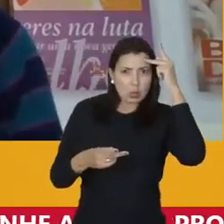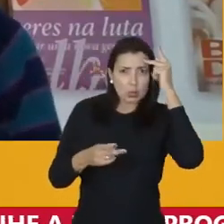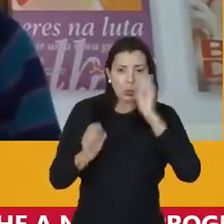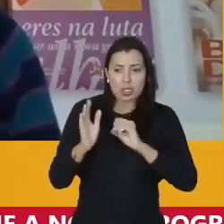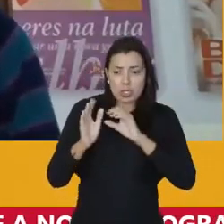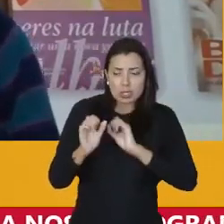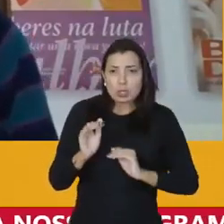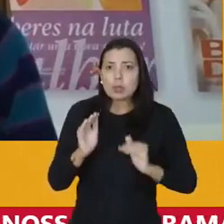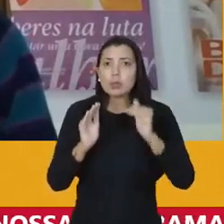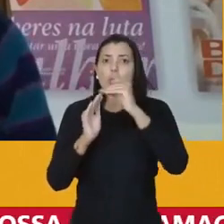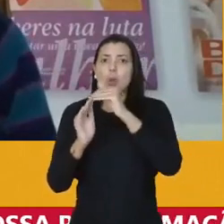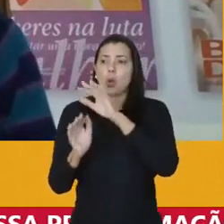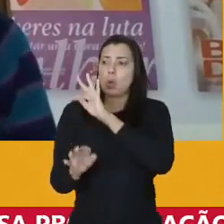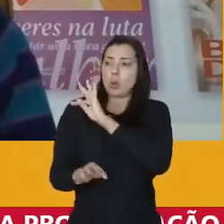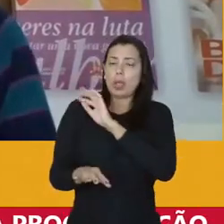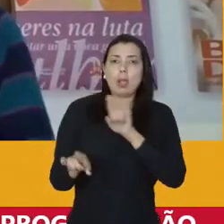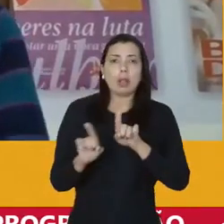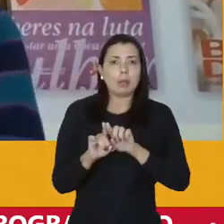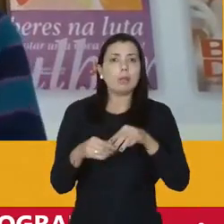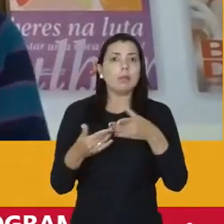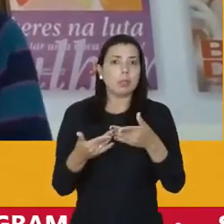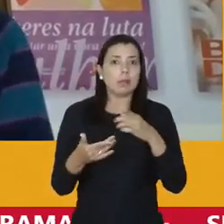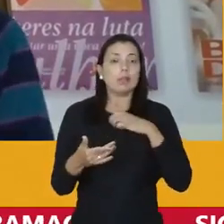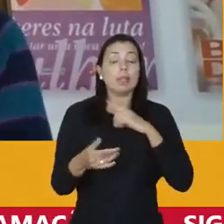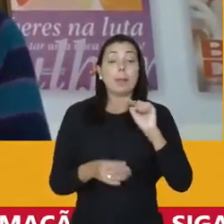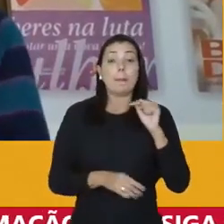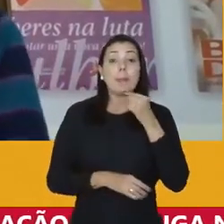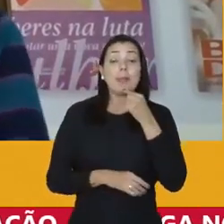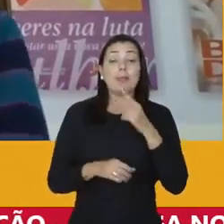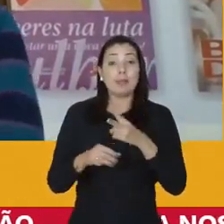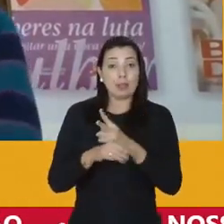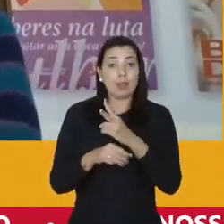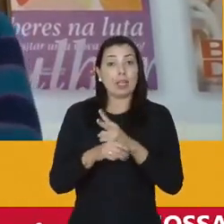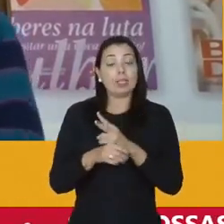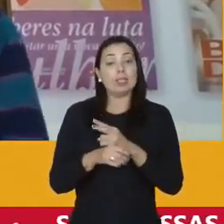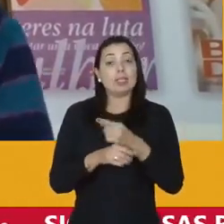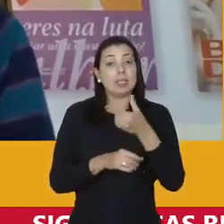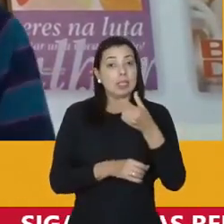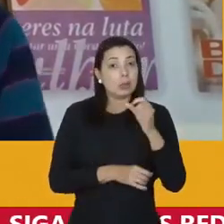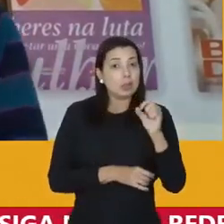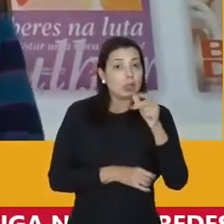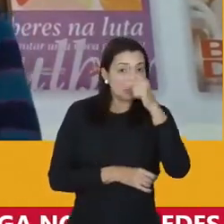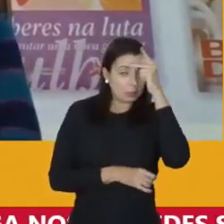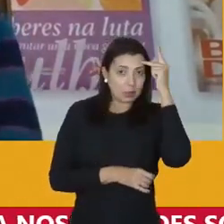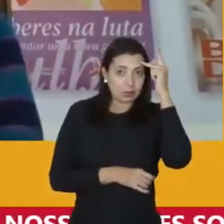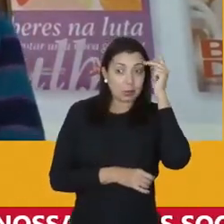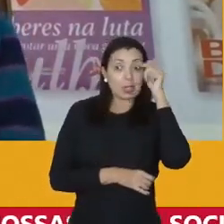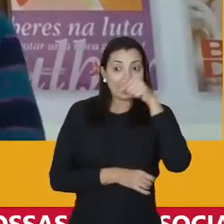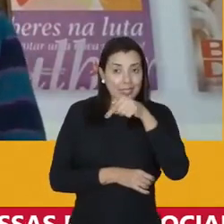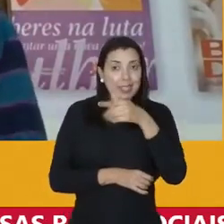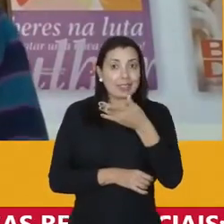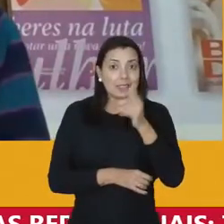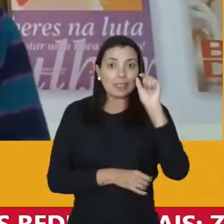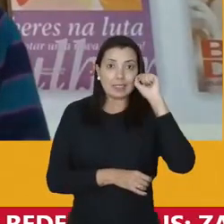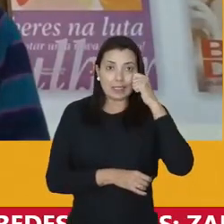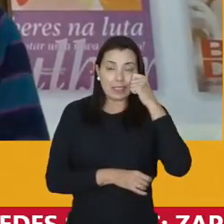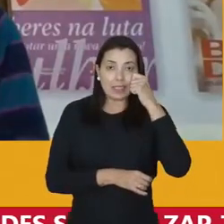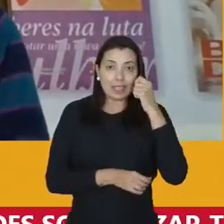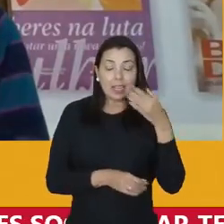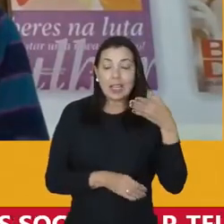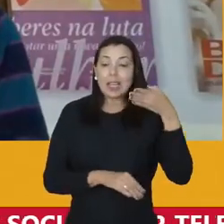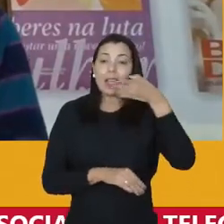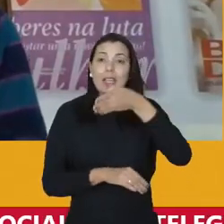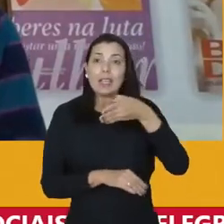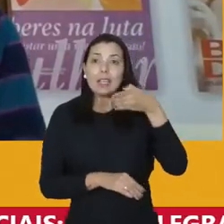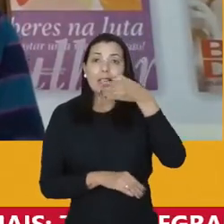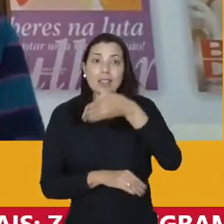superior, ou do corpo técnico, a gente vai ter mil vagas e vai ter, no mínimo, 200 pessoas negras adentrando